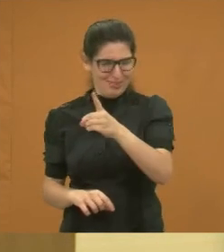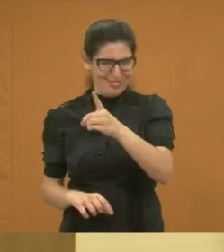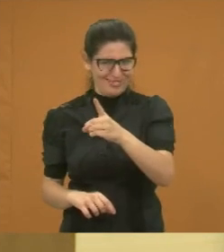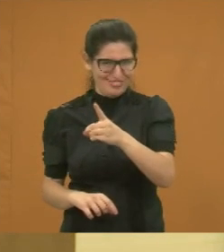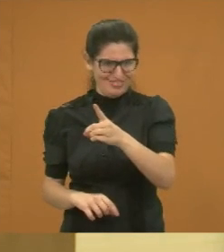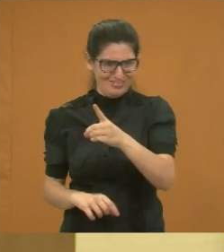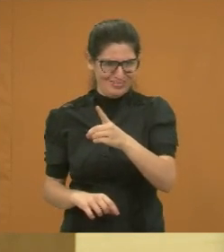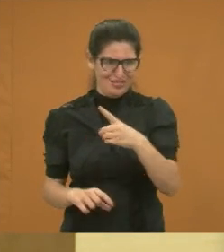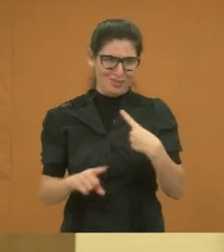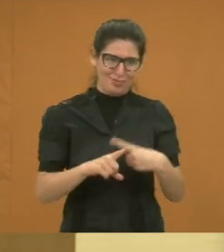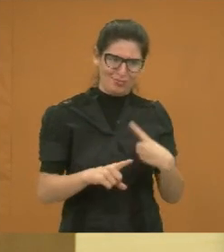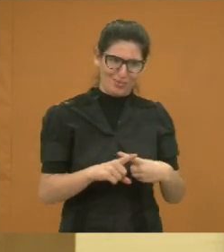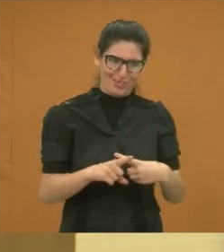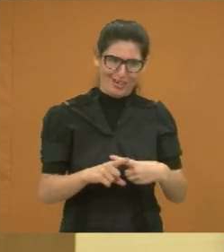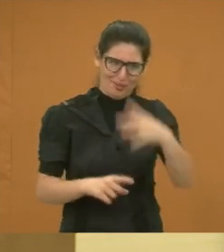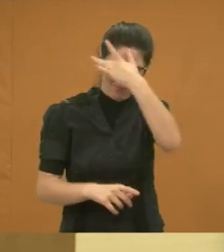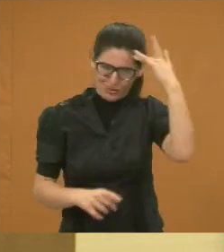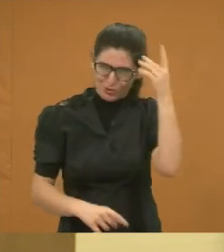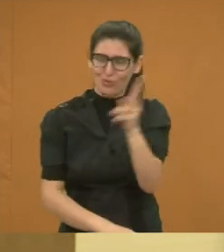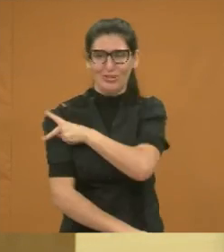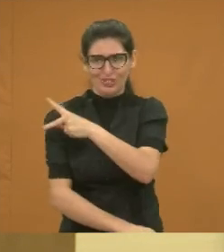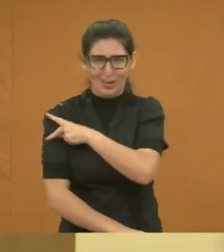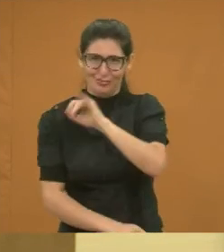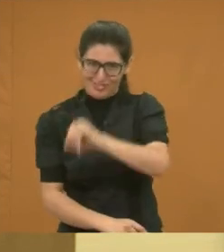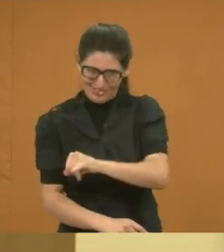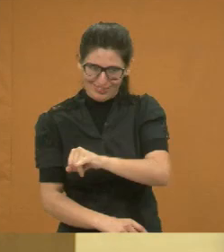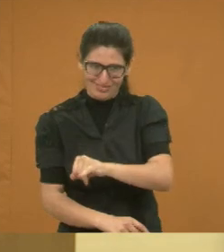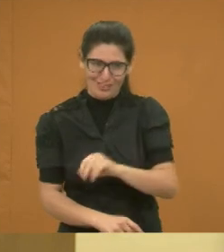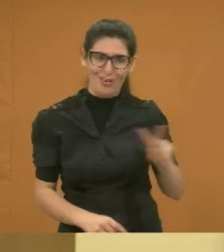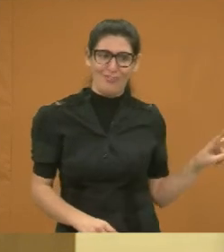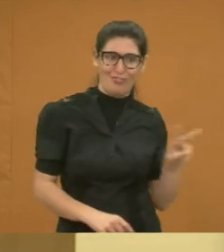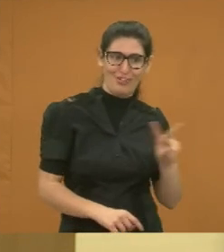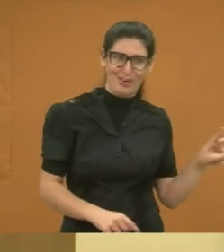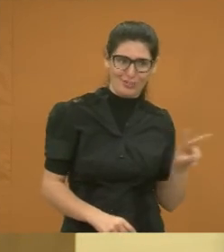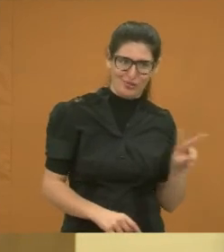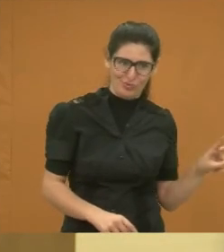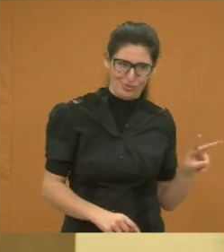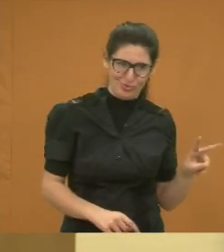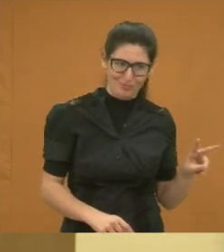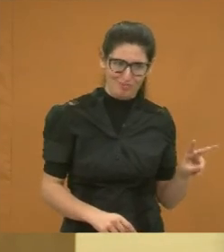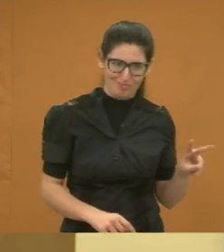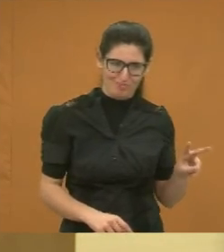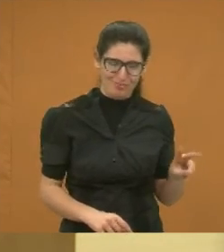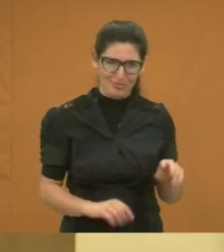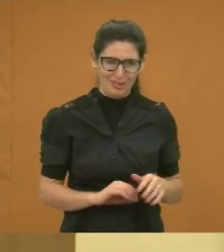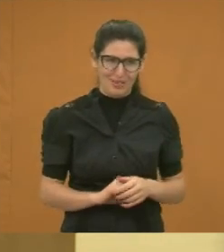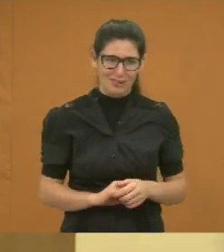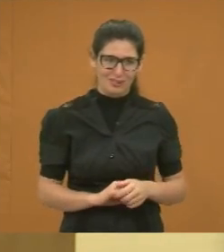para dar o que vier. Estamos na cidade de Jacarei. Obrigado a todos, até quarta-feira, se Deus quiser.